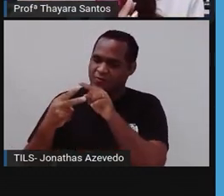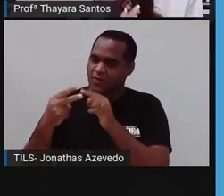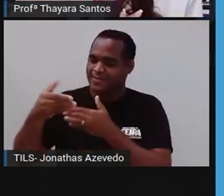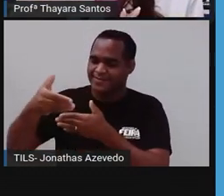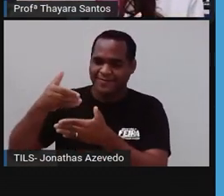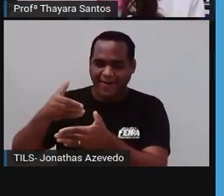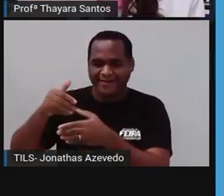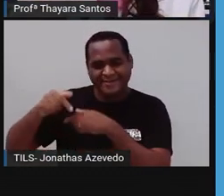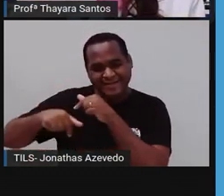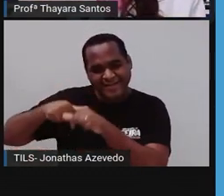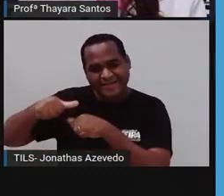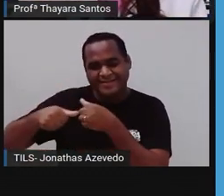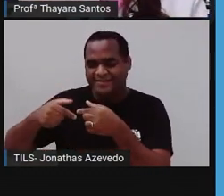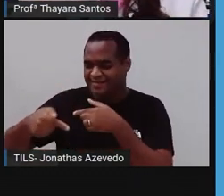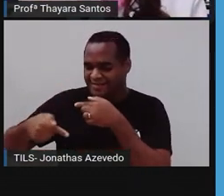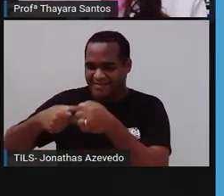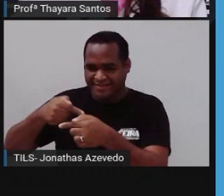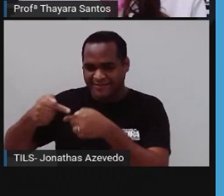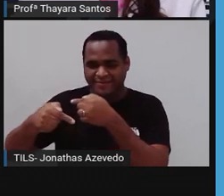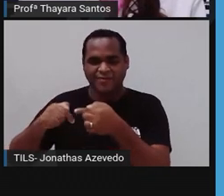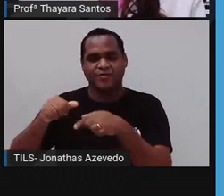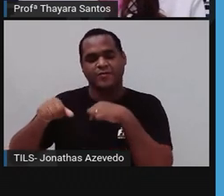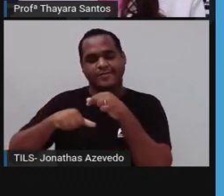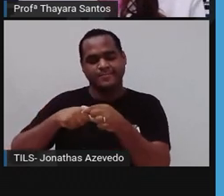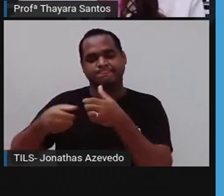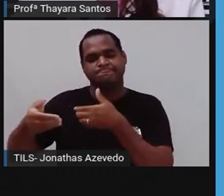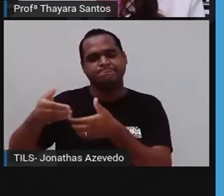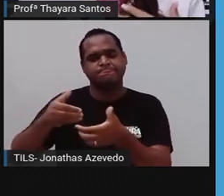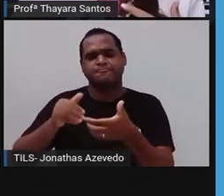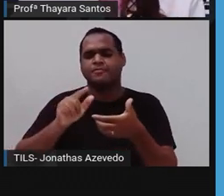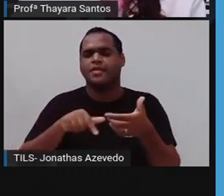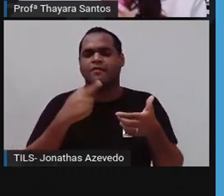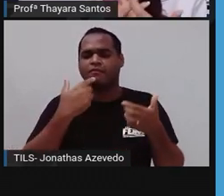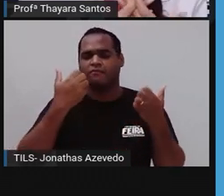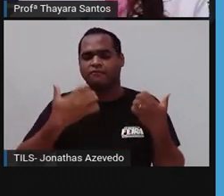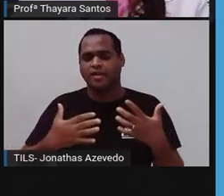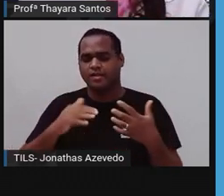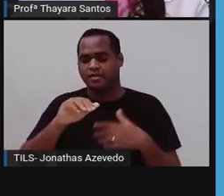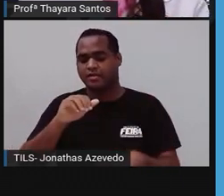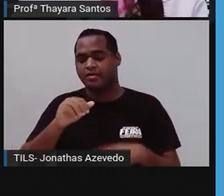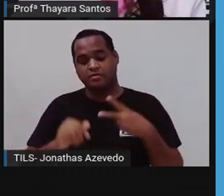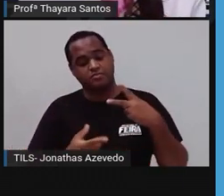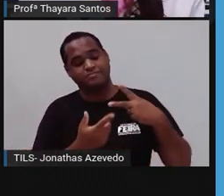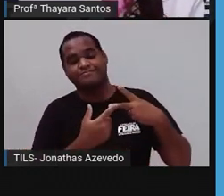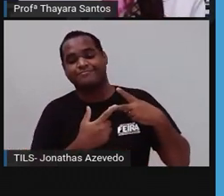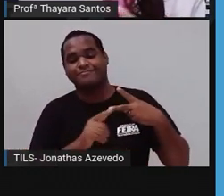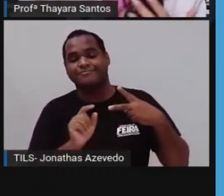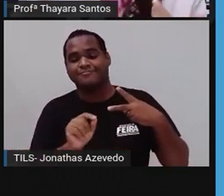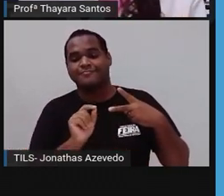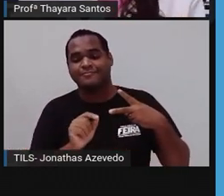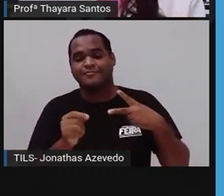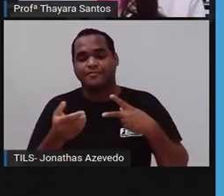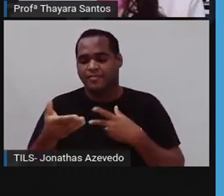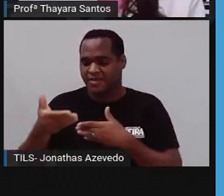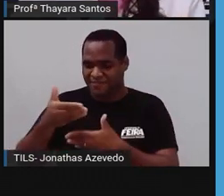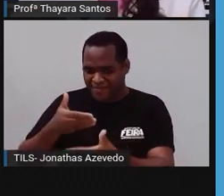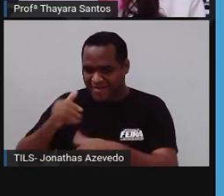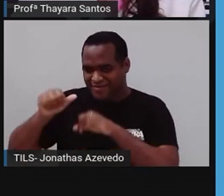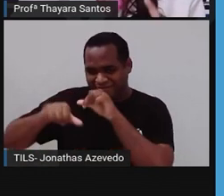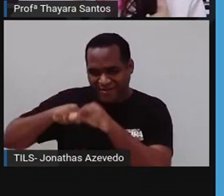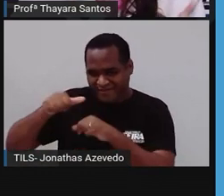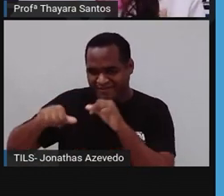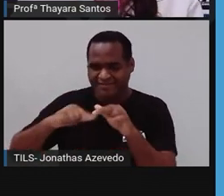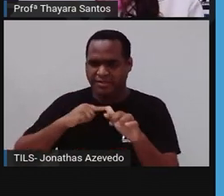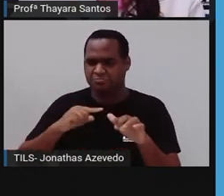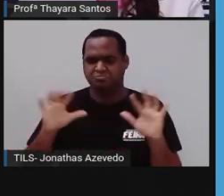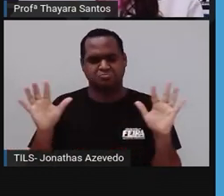material genético aí também. Já quando a gente fala de reprodução assexuada, ela não envolve troca de material genético,